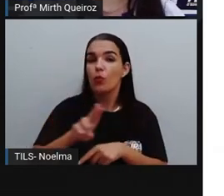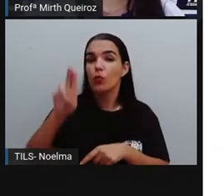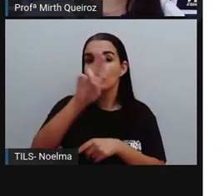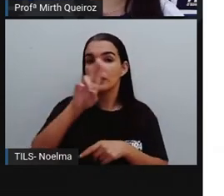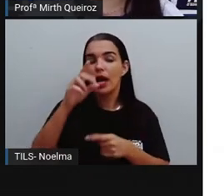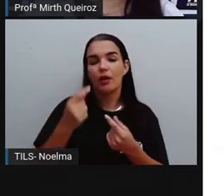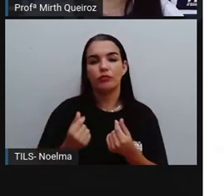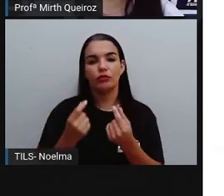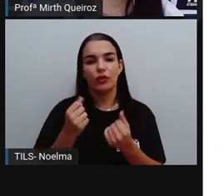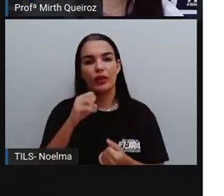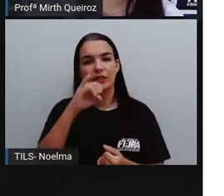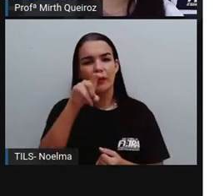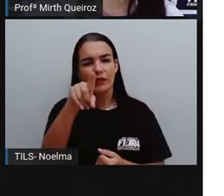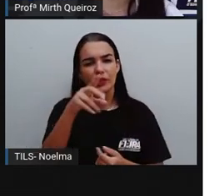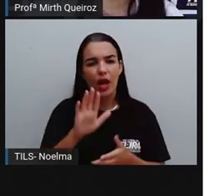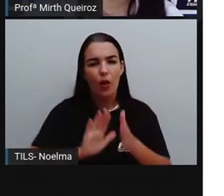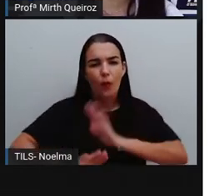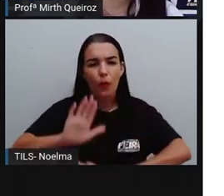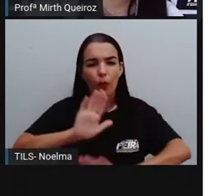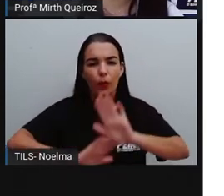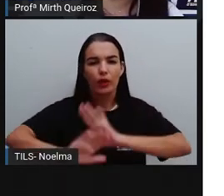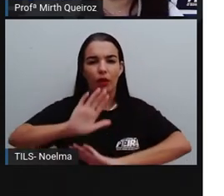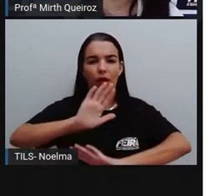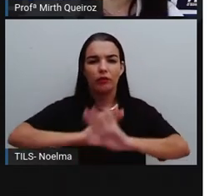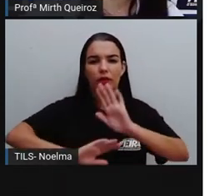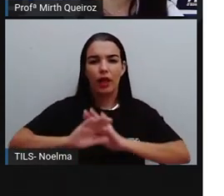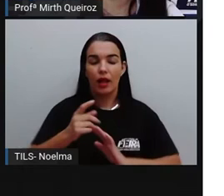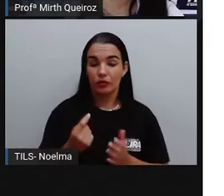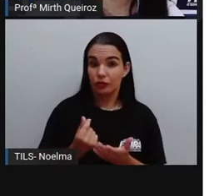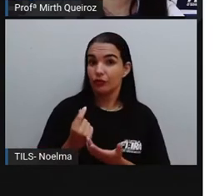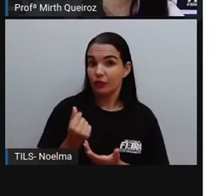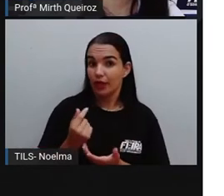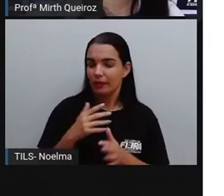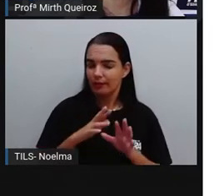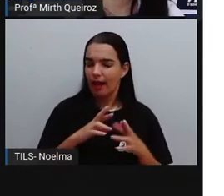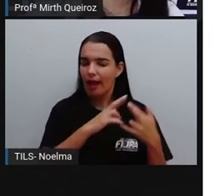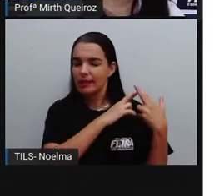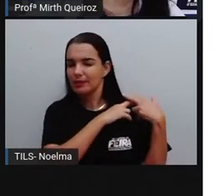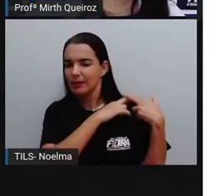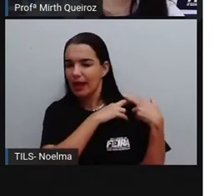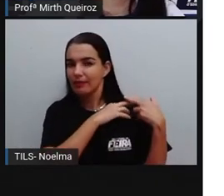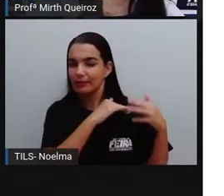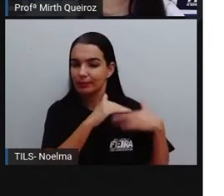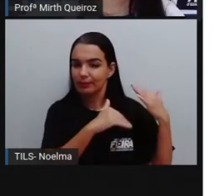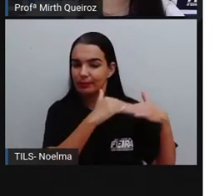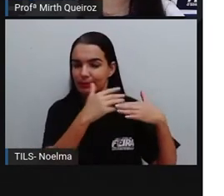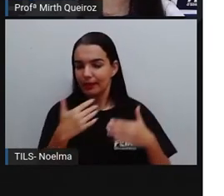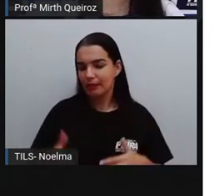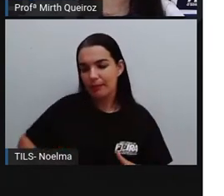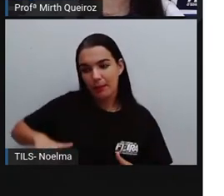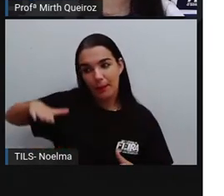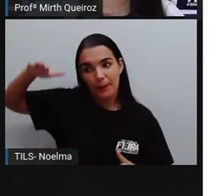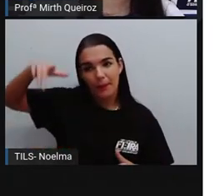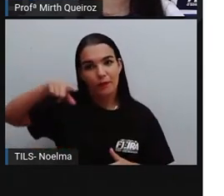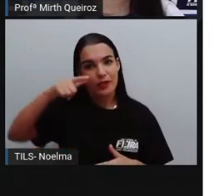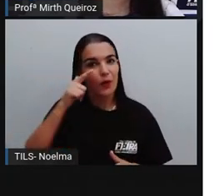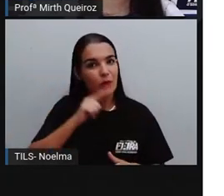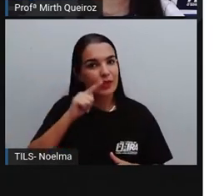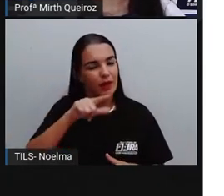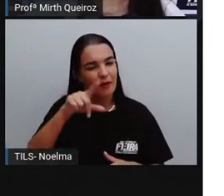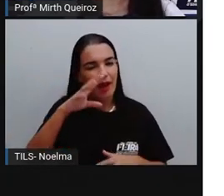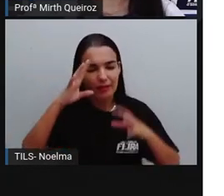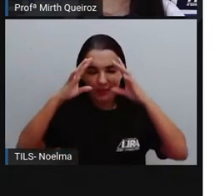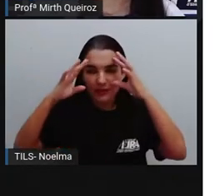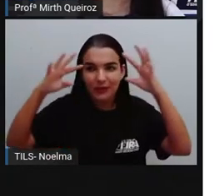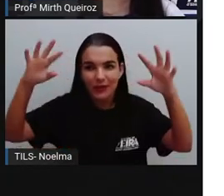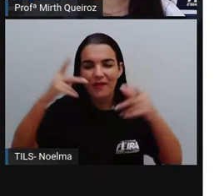Se você cuidar da sua grana de um jeito responsável, desde cedo, você conseguirá realizar seus sonhos